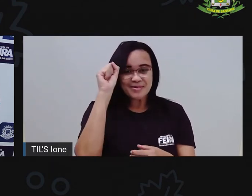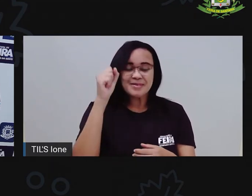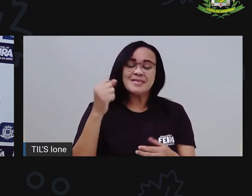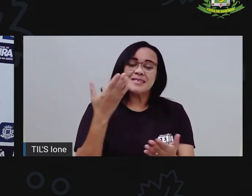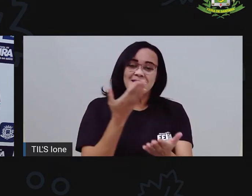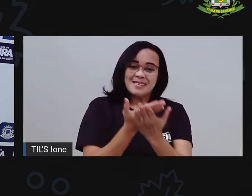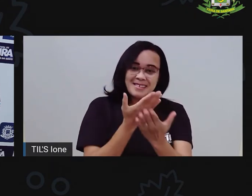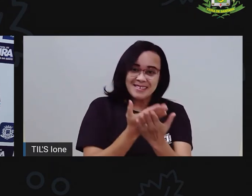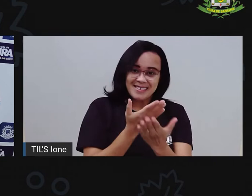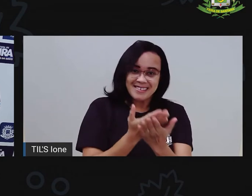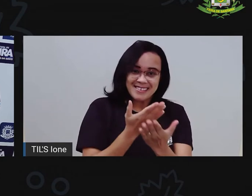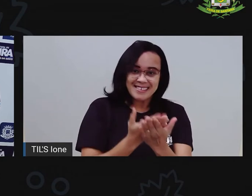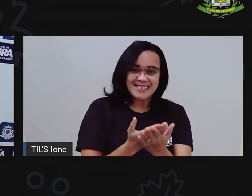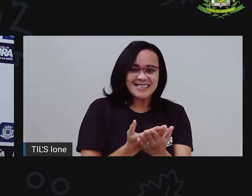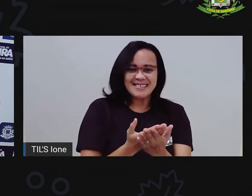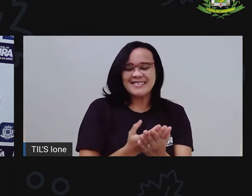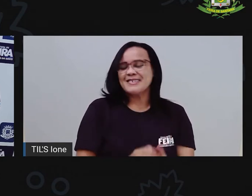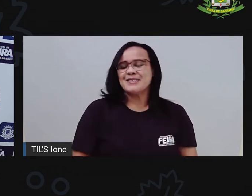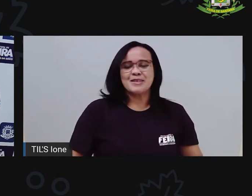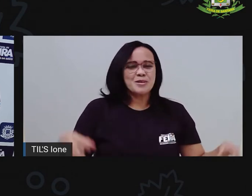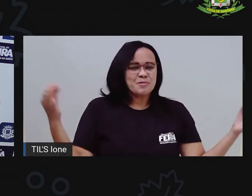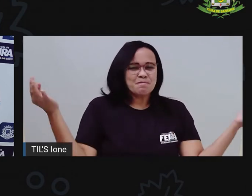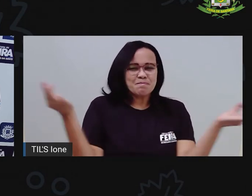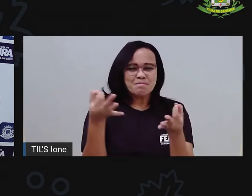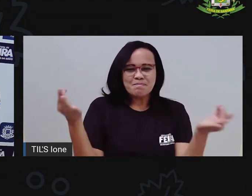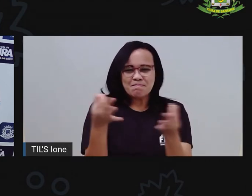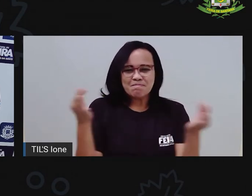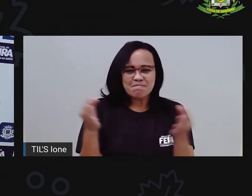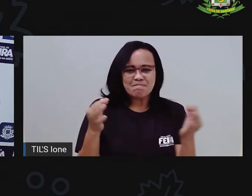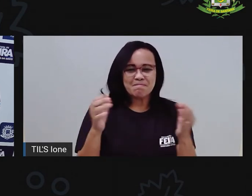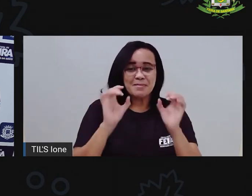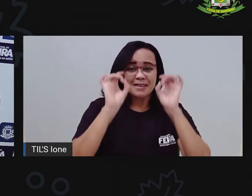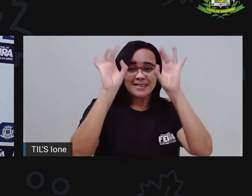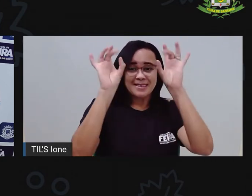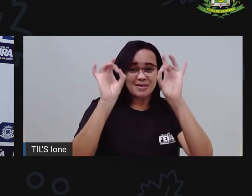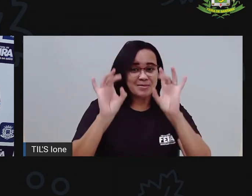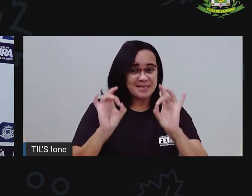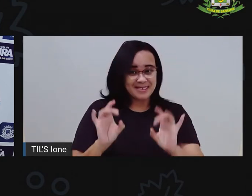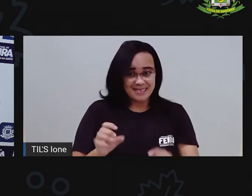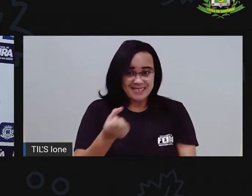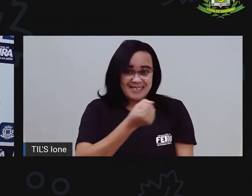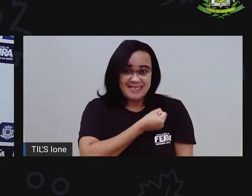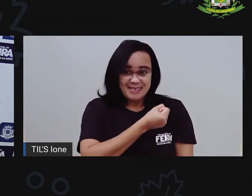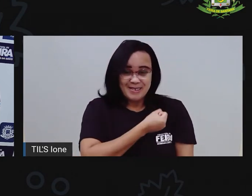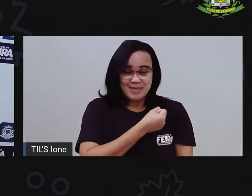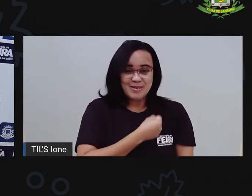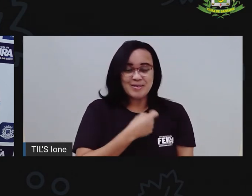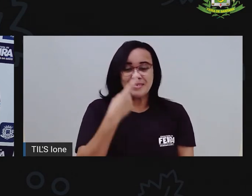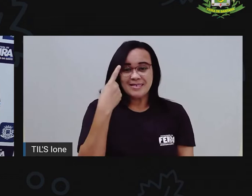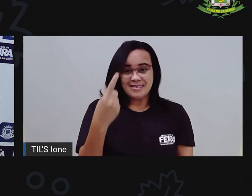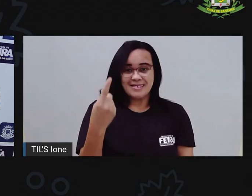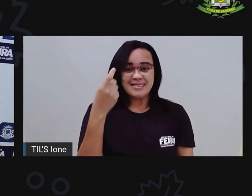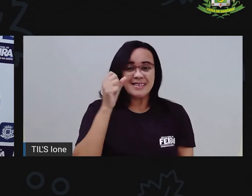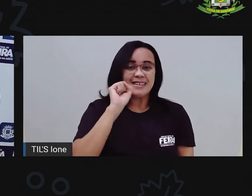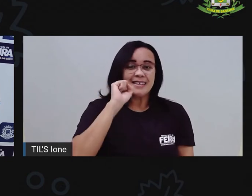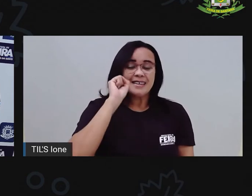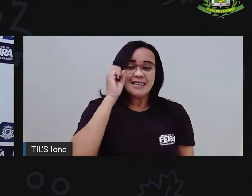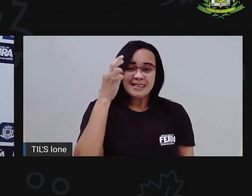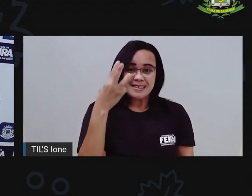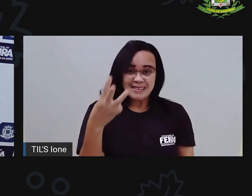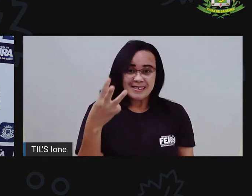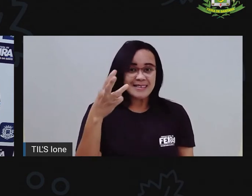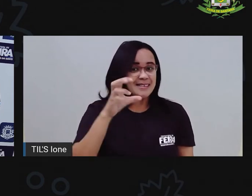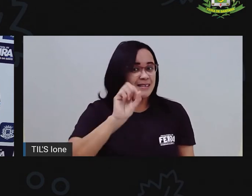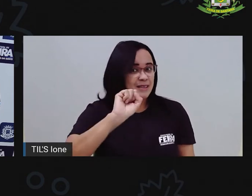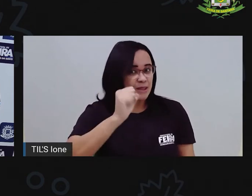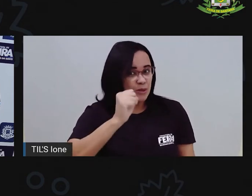sempre, né, gente? Tá fantástica! Hoje, nossa aula de número 138. Tô sentindo aí cheiro e gosto da nossa aula de